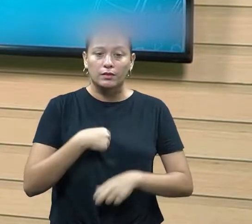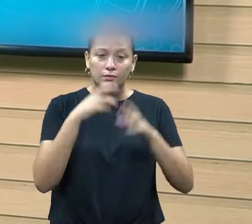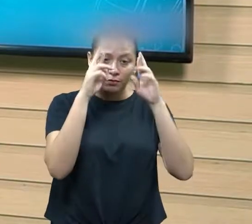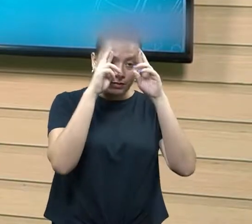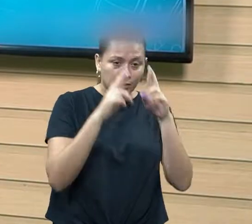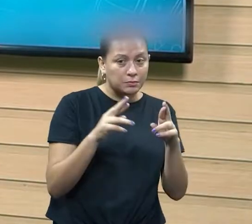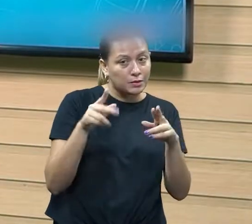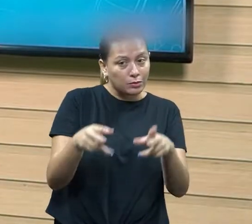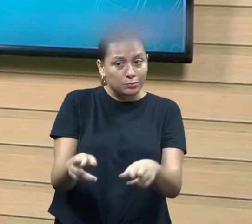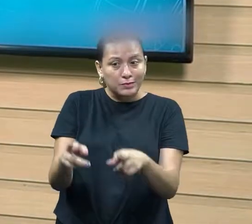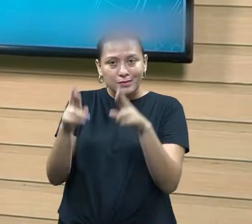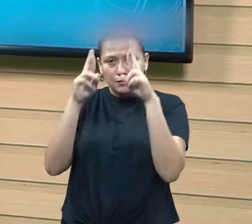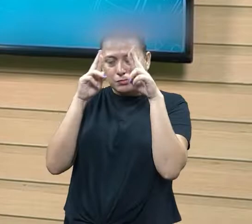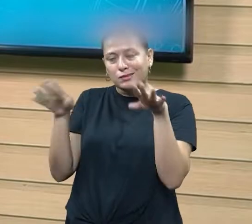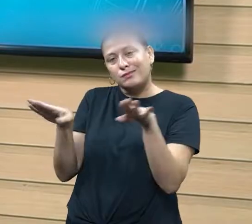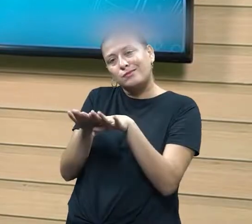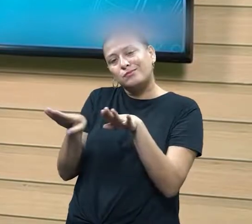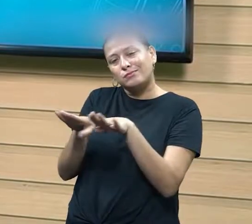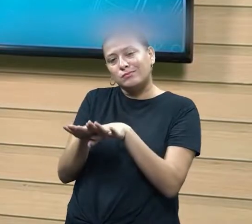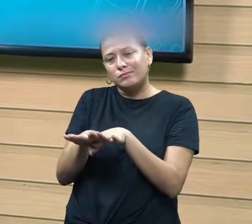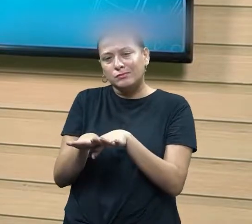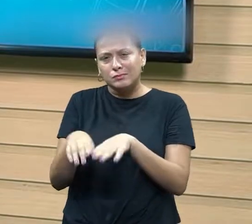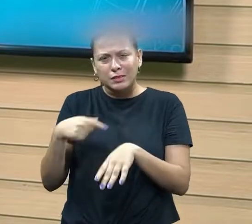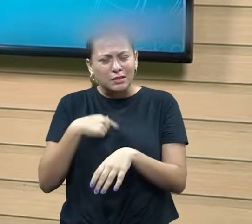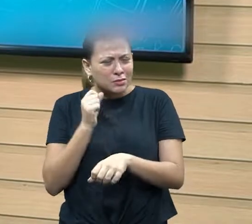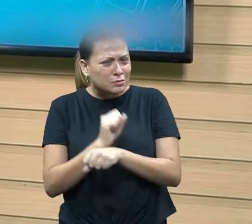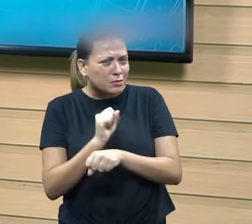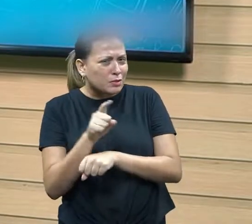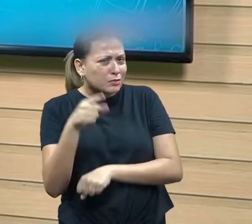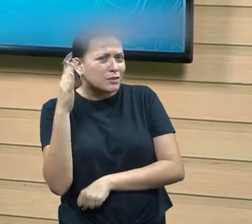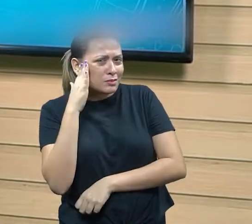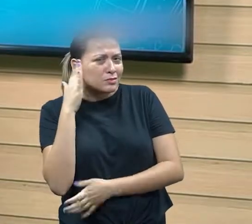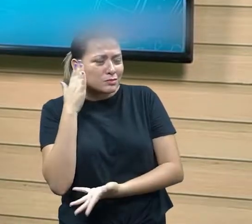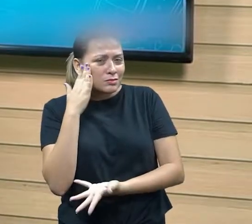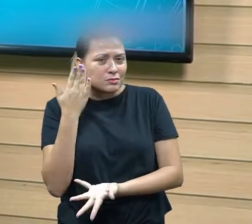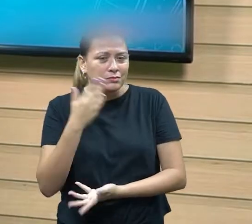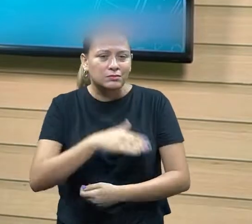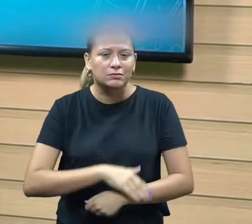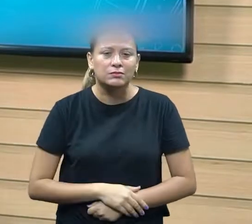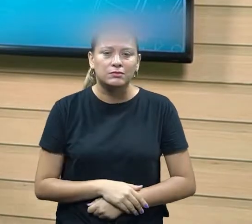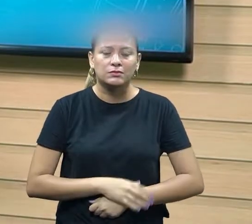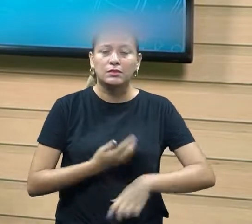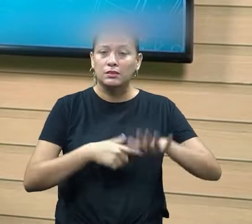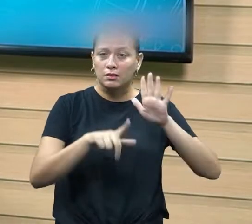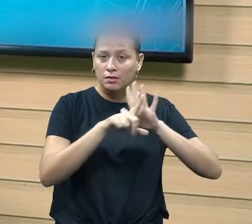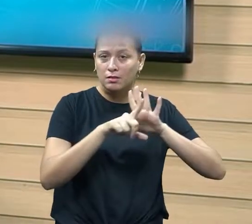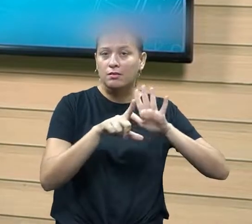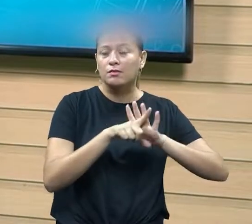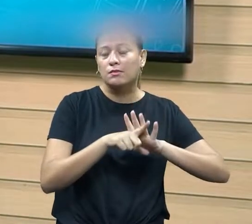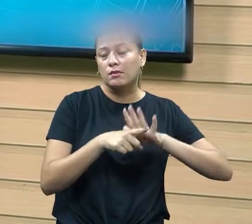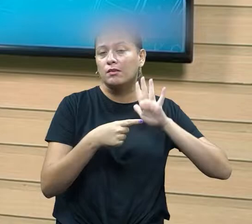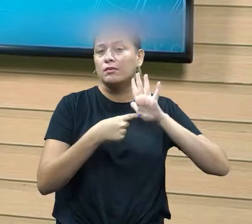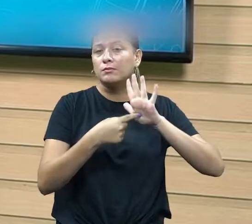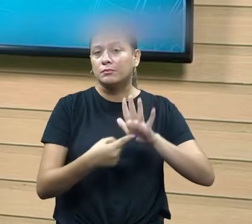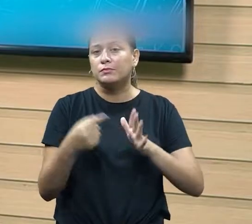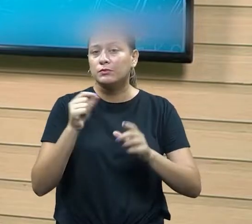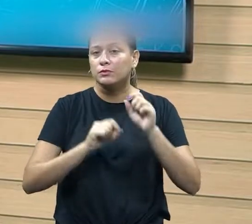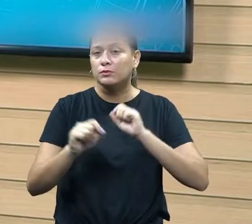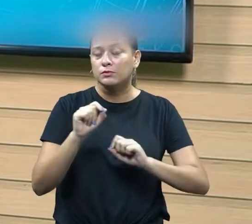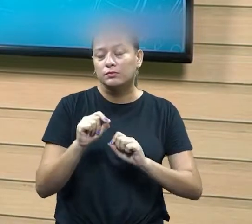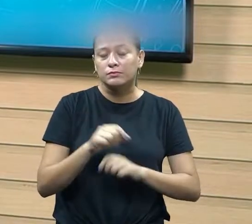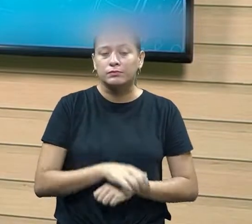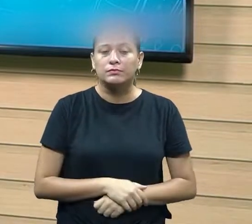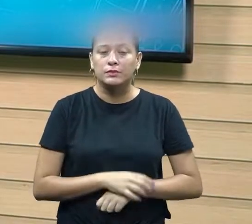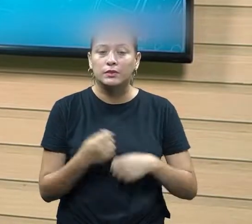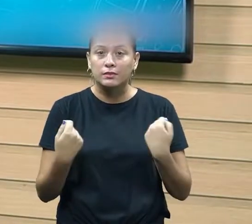tem que respeitar o outro eu espero que vocês estejam compreendendo e como a lei ela vem justamente para isso é necessário